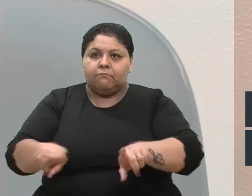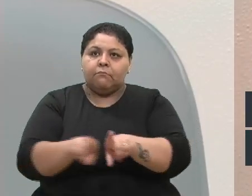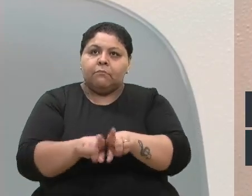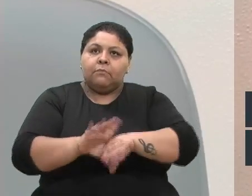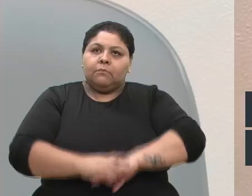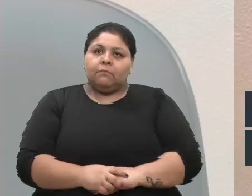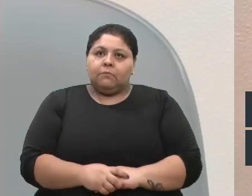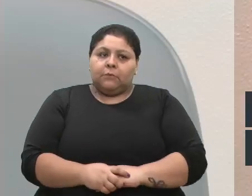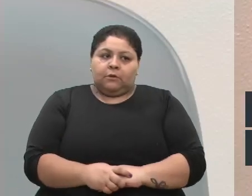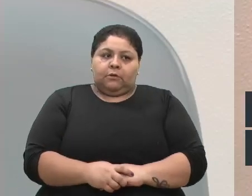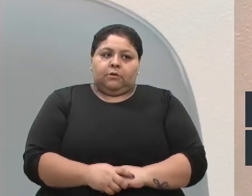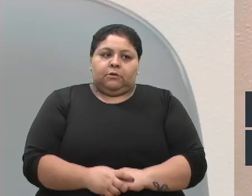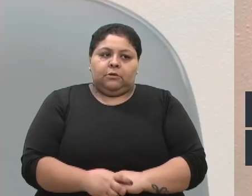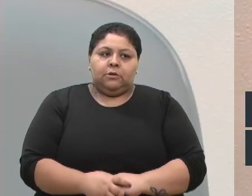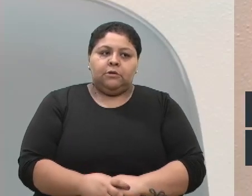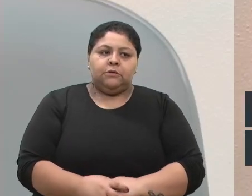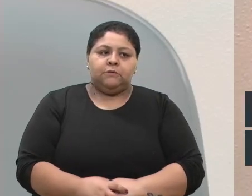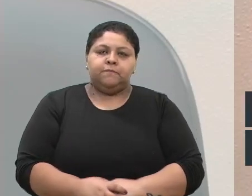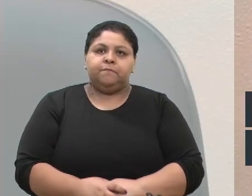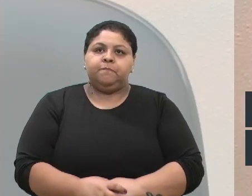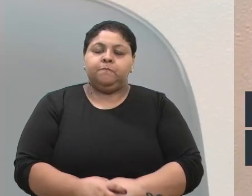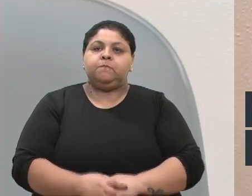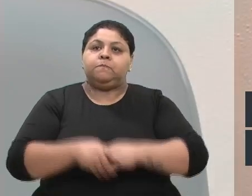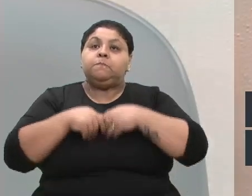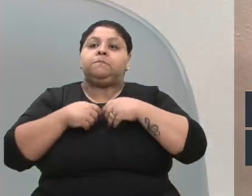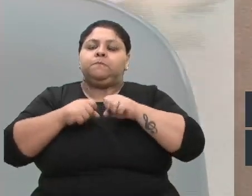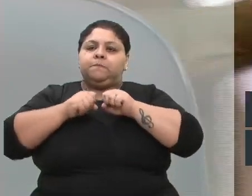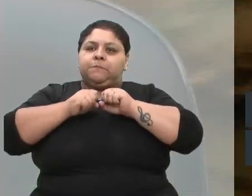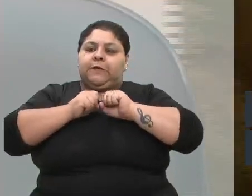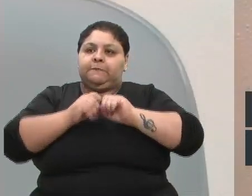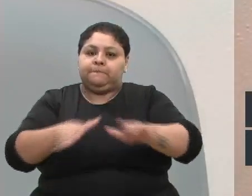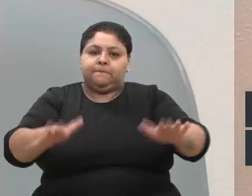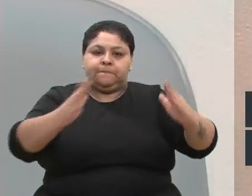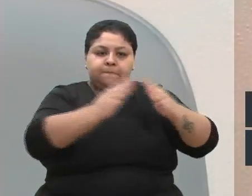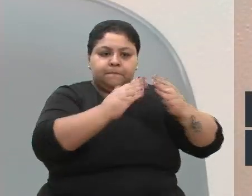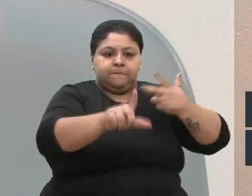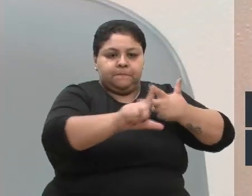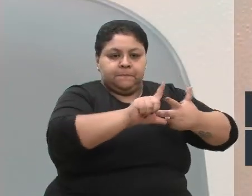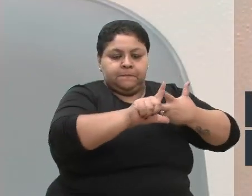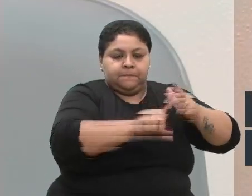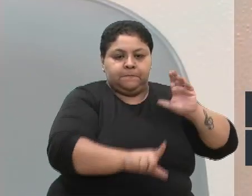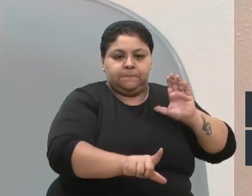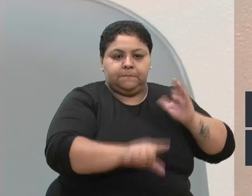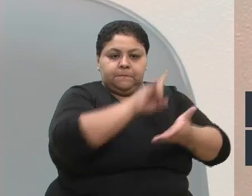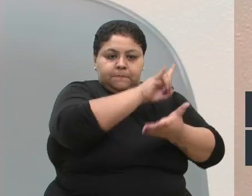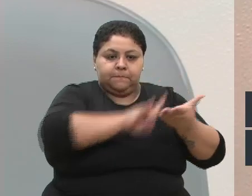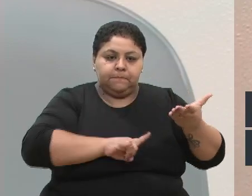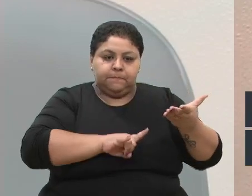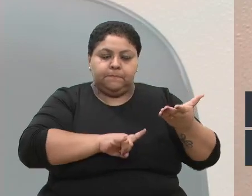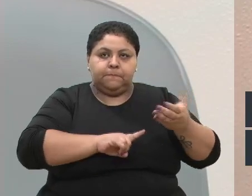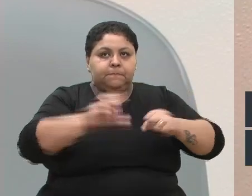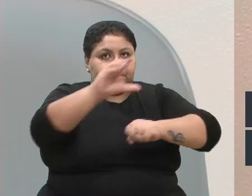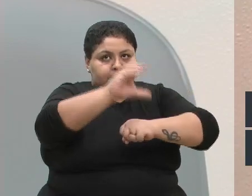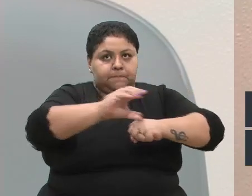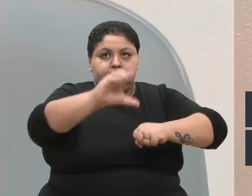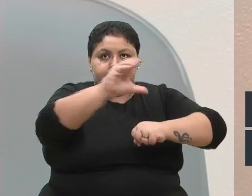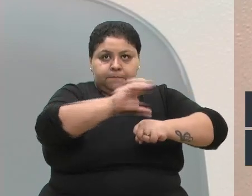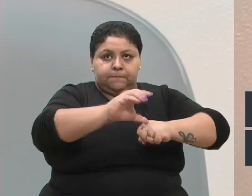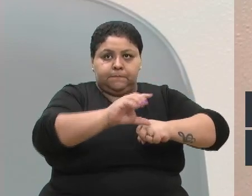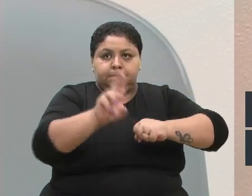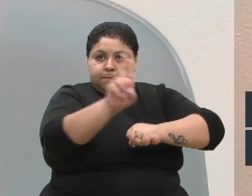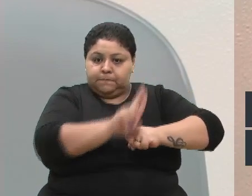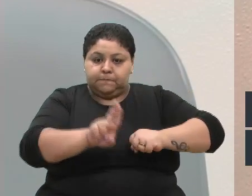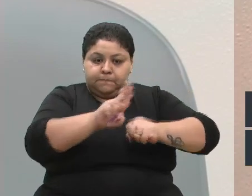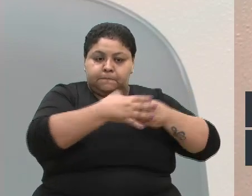Estando a proposição amparada pelo regimento interno desta Casa Legislativa e tendo em vista o parecer de constitucionalidade exarada pela